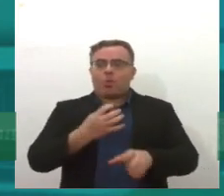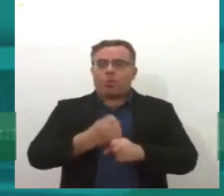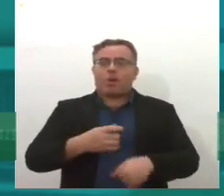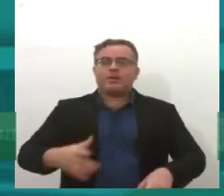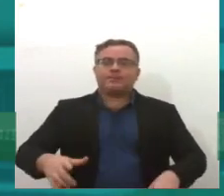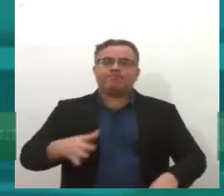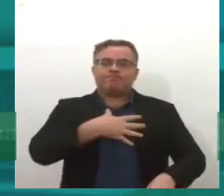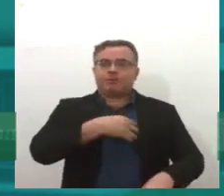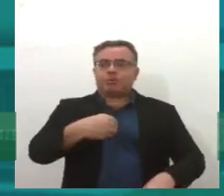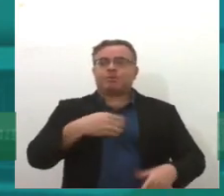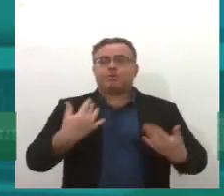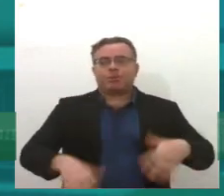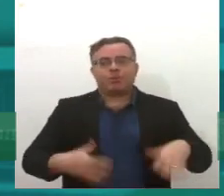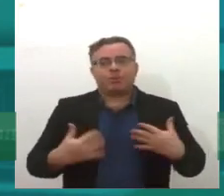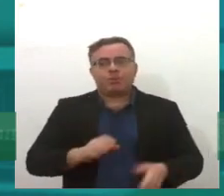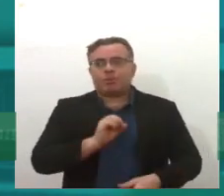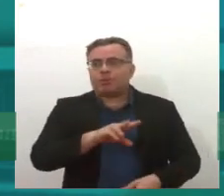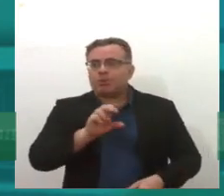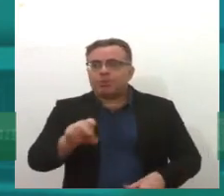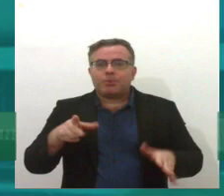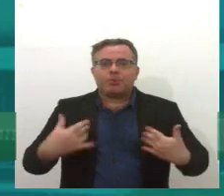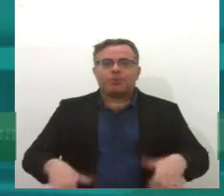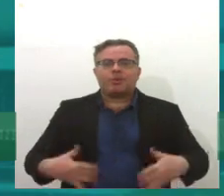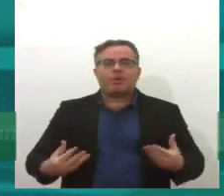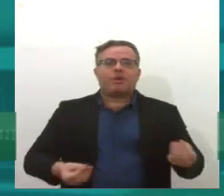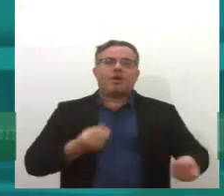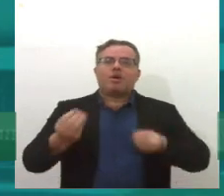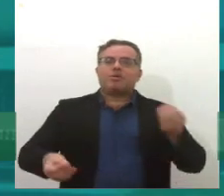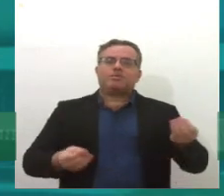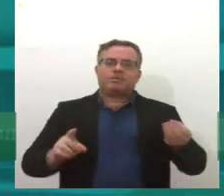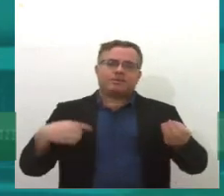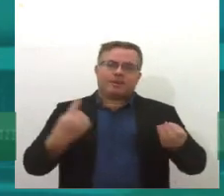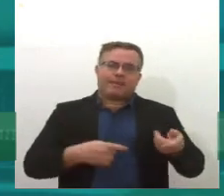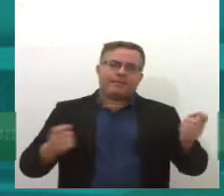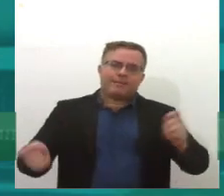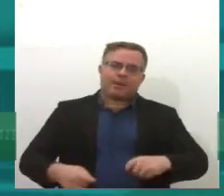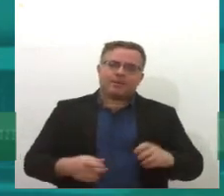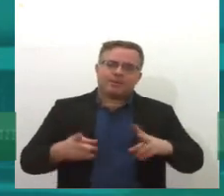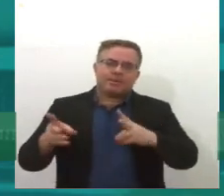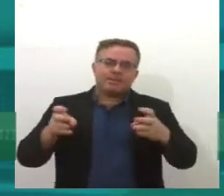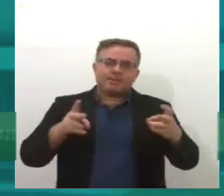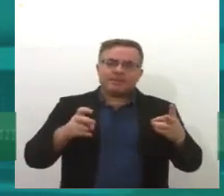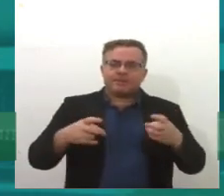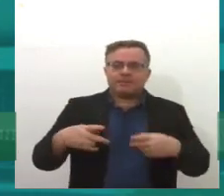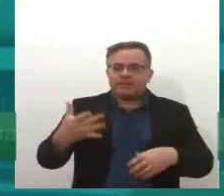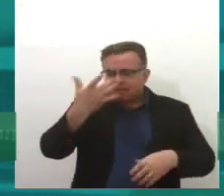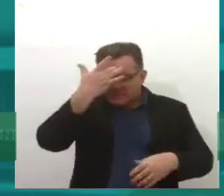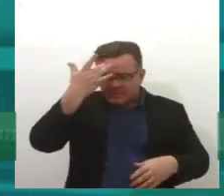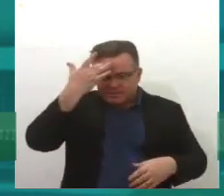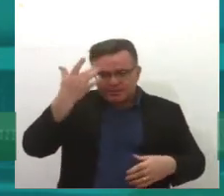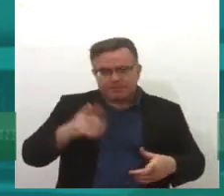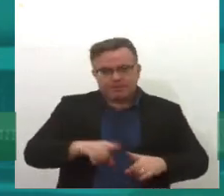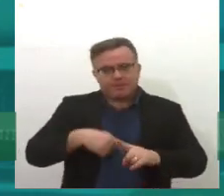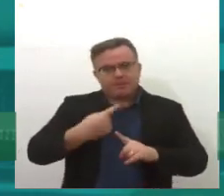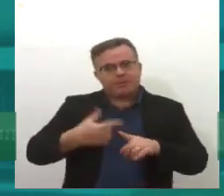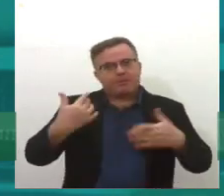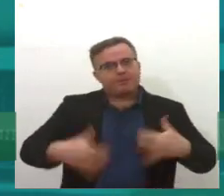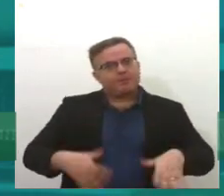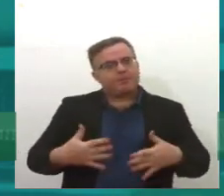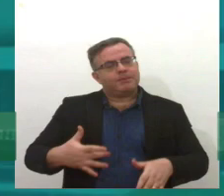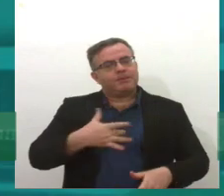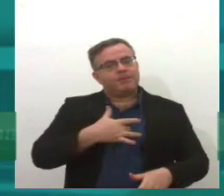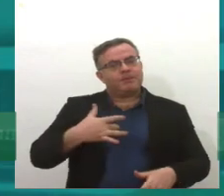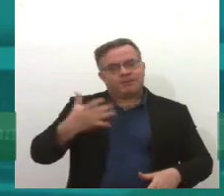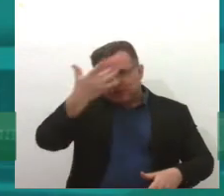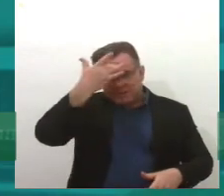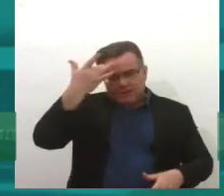a gente pode pensar exatamente que a gente tem que olhar para a saúde mental nessa perspectiva muito ampla, porque saúde mental tem a ver